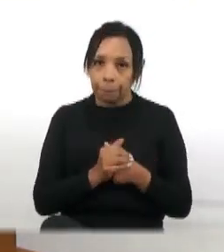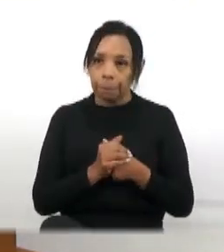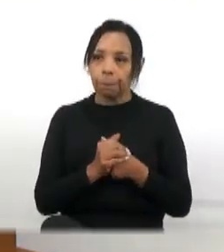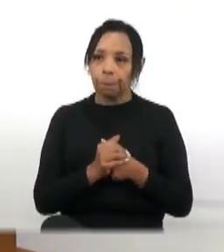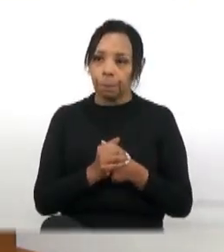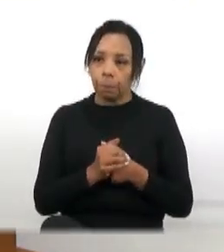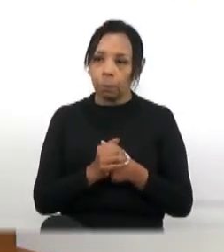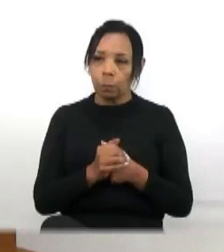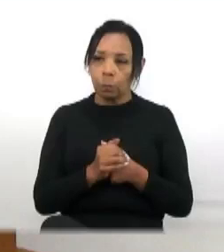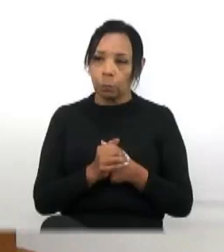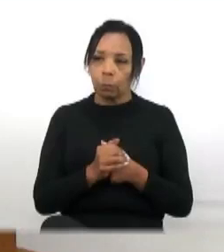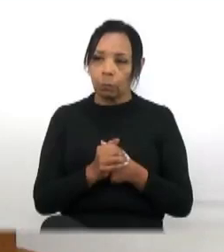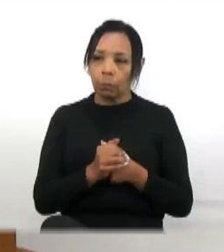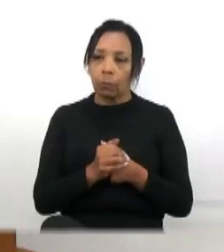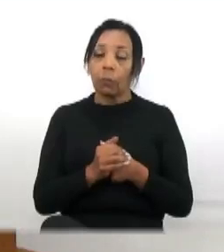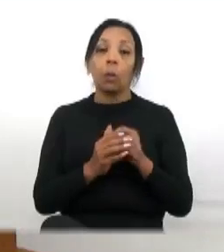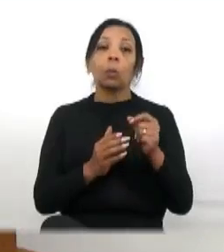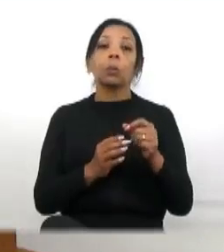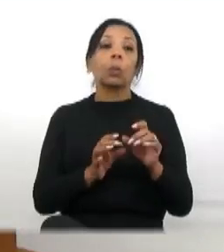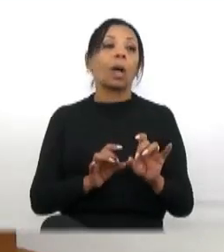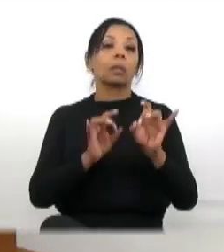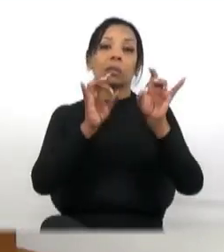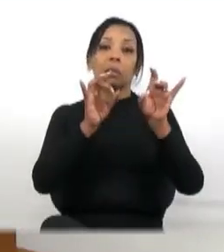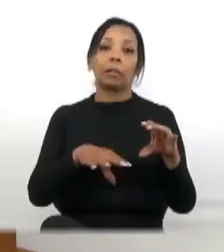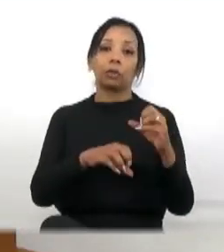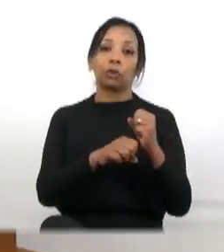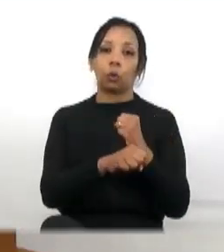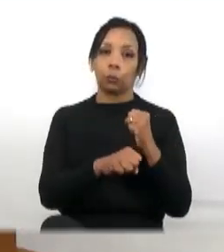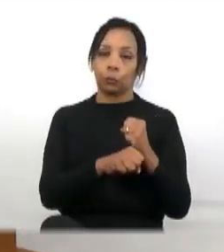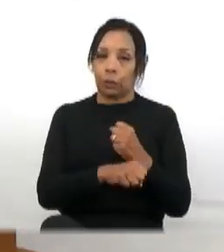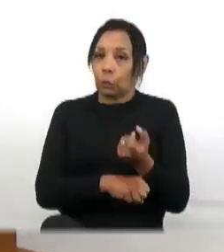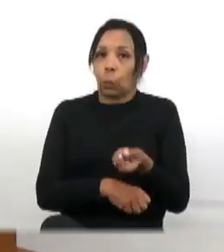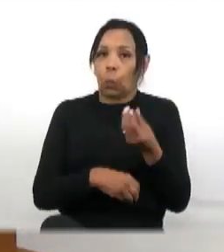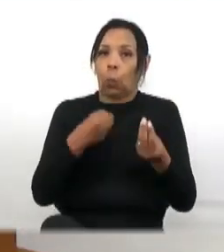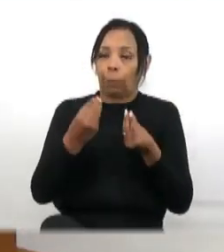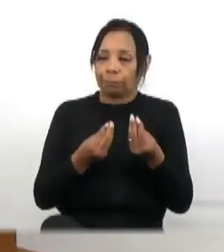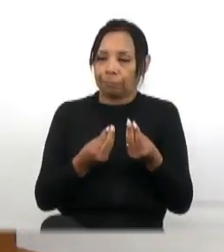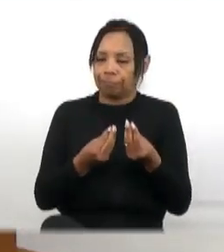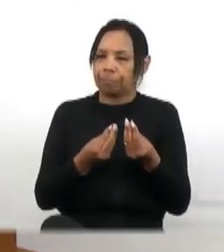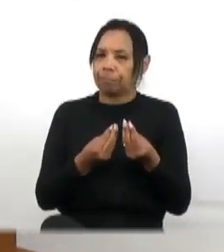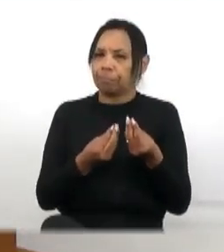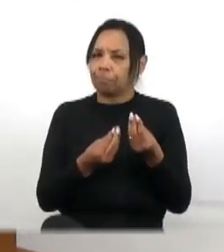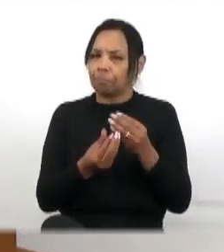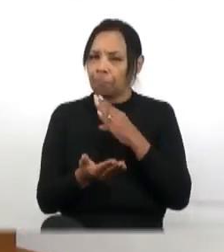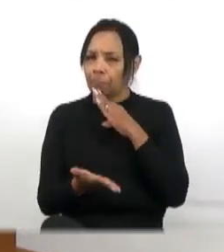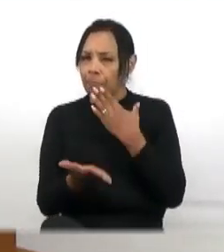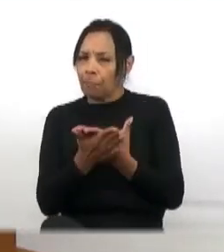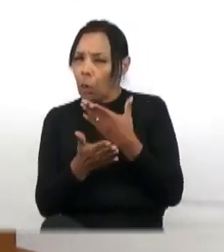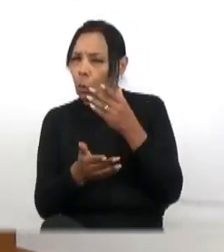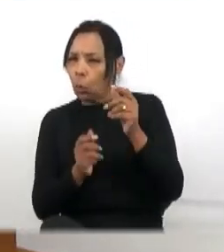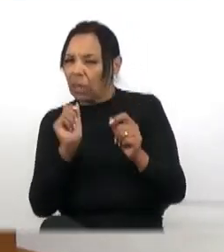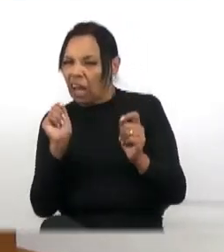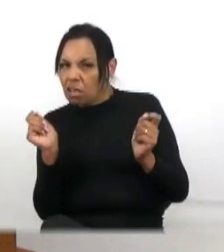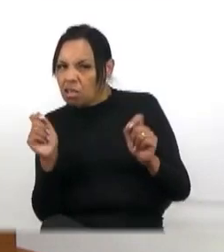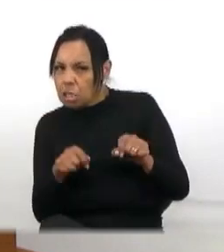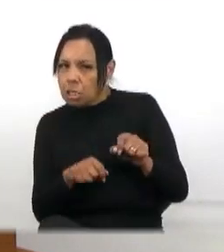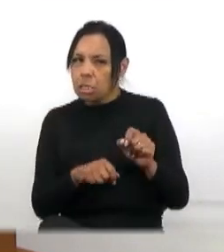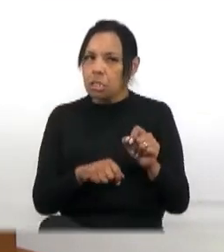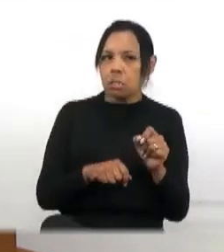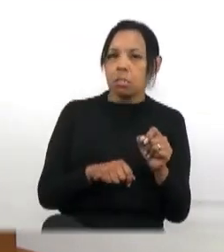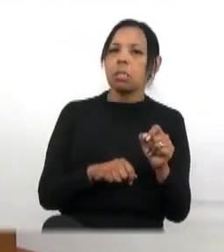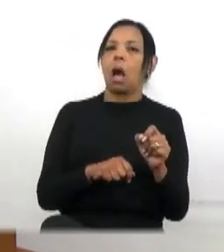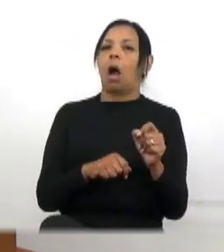destinar os seus resíduos. O que nos leva a acreditar na possibilidade, na severa